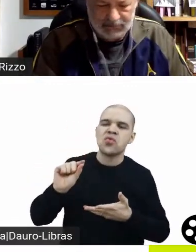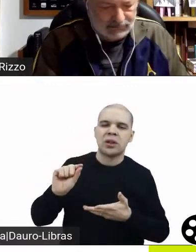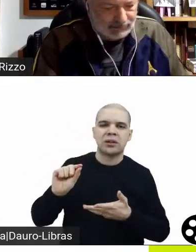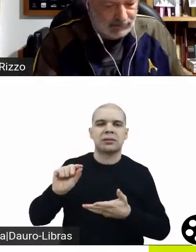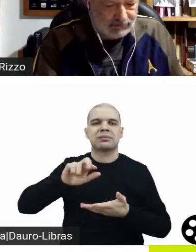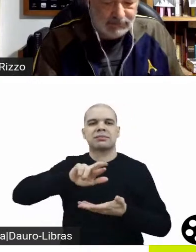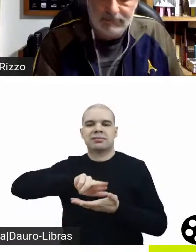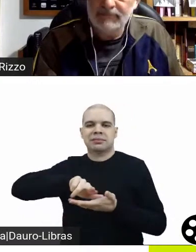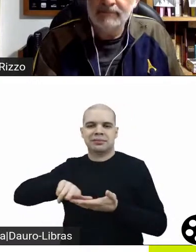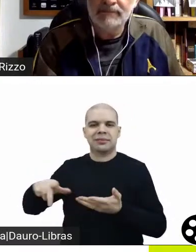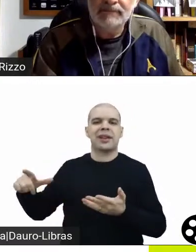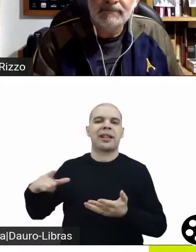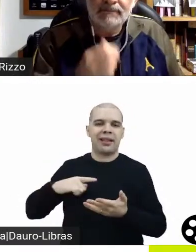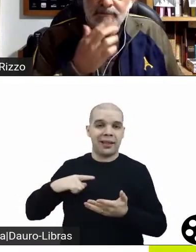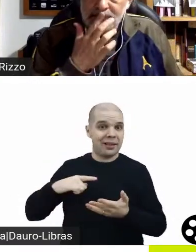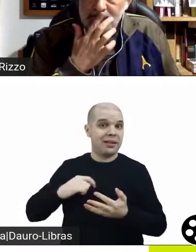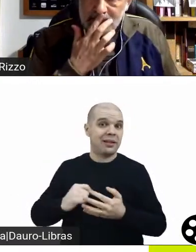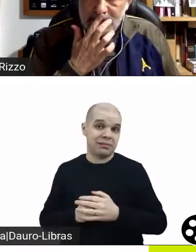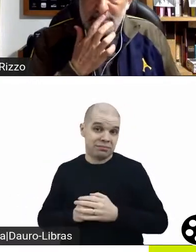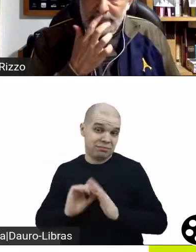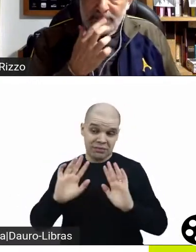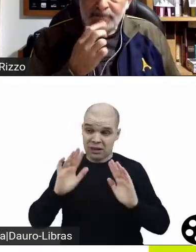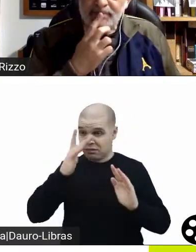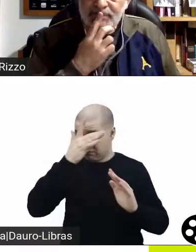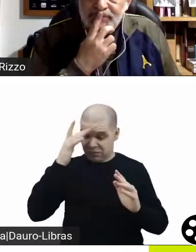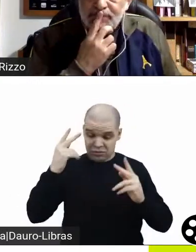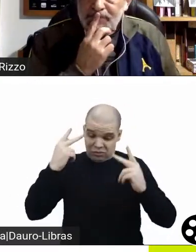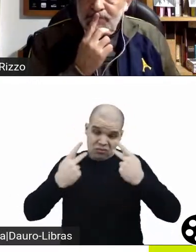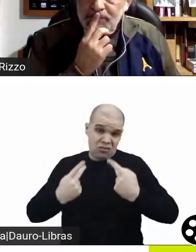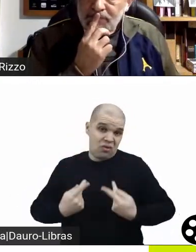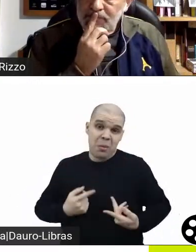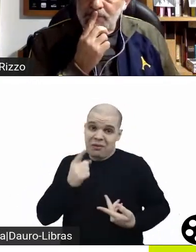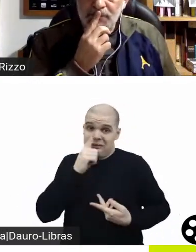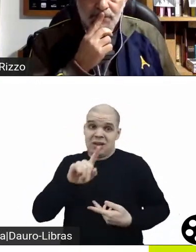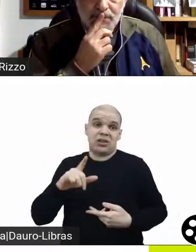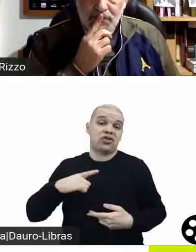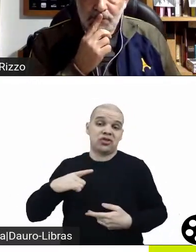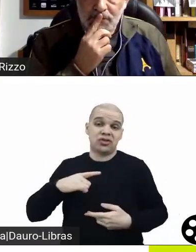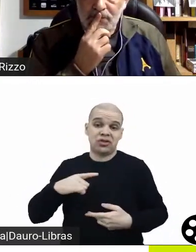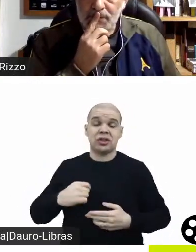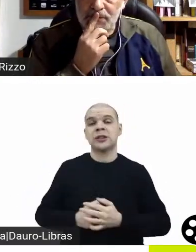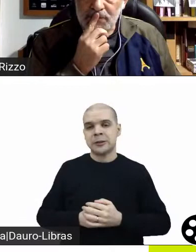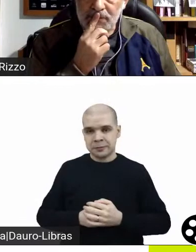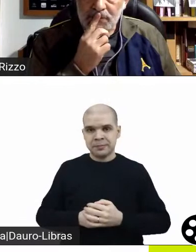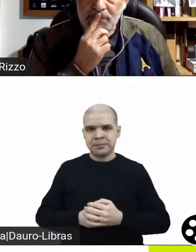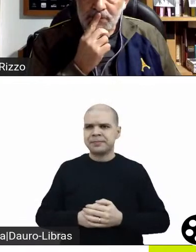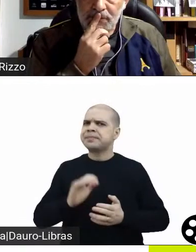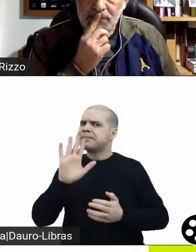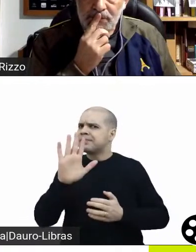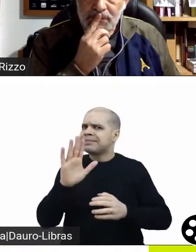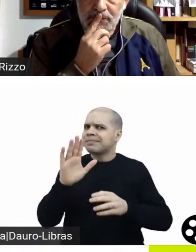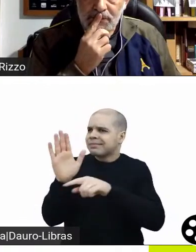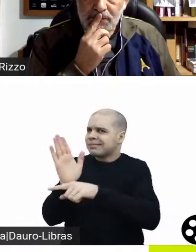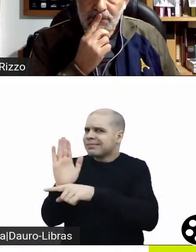essa semana, ela fala justamente disso, como ela acredita que o filme é muito além do tempo dele, porque já nesse momento, nessa